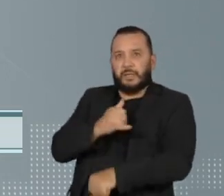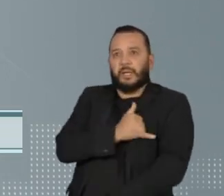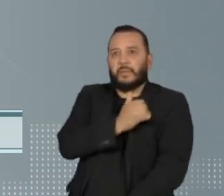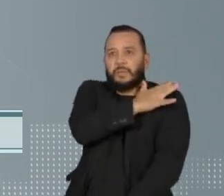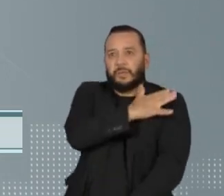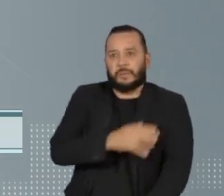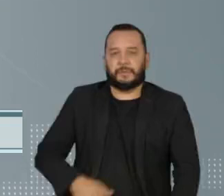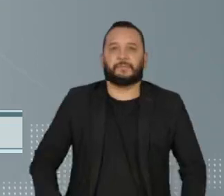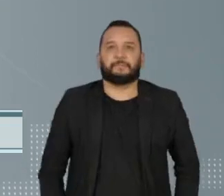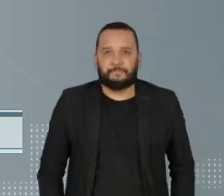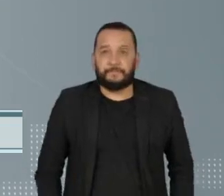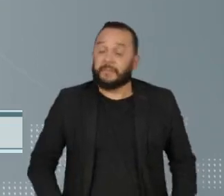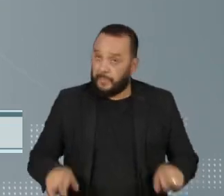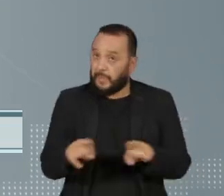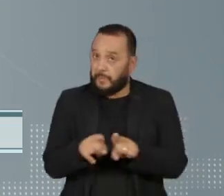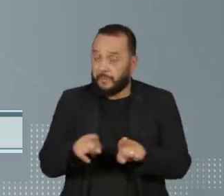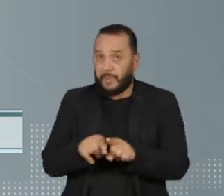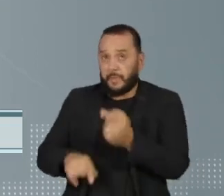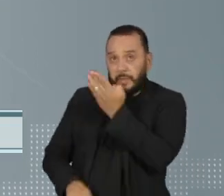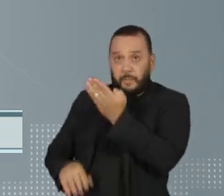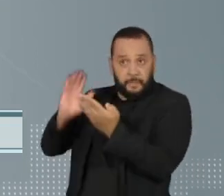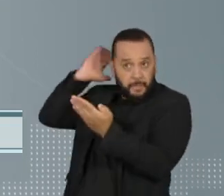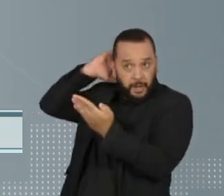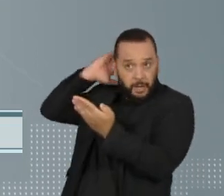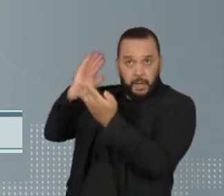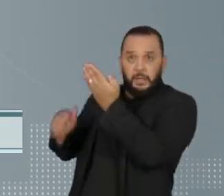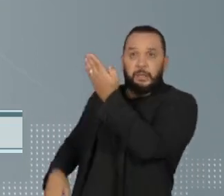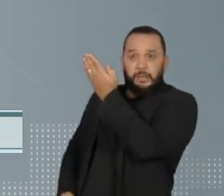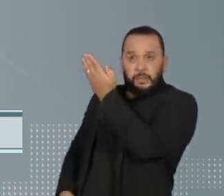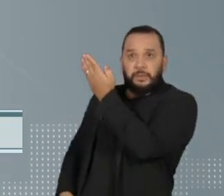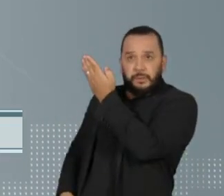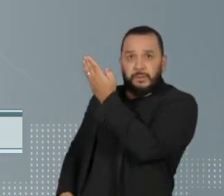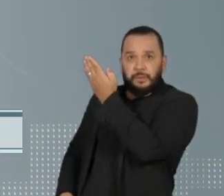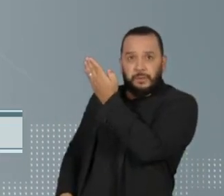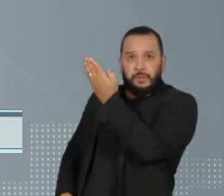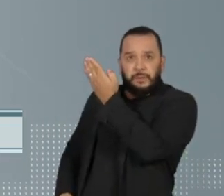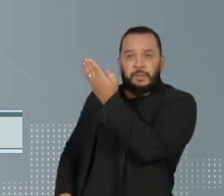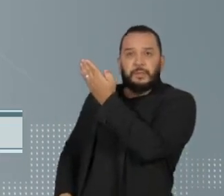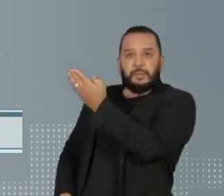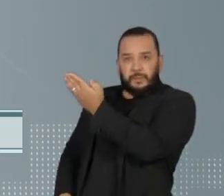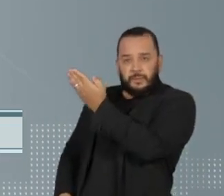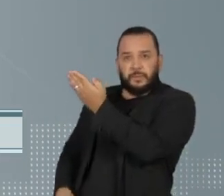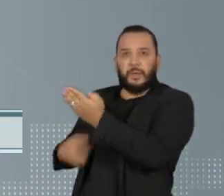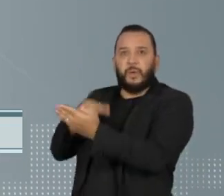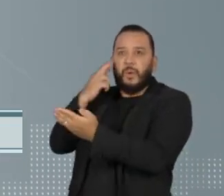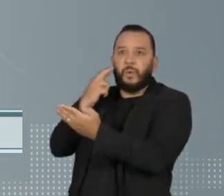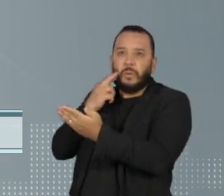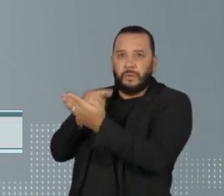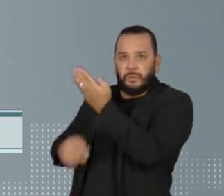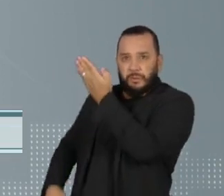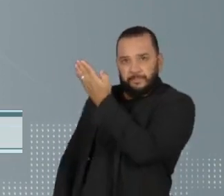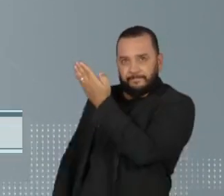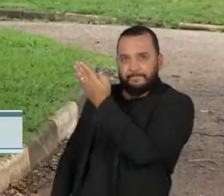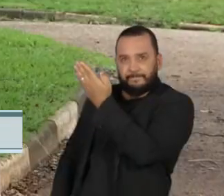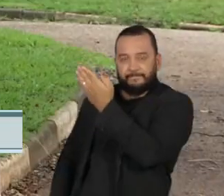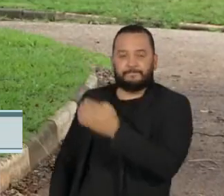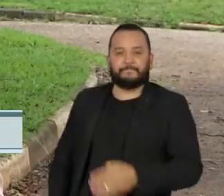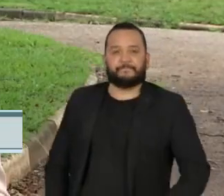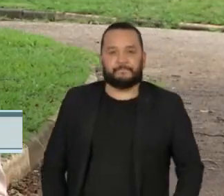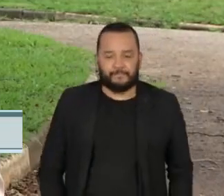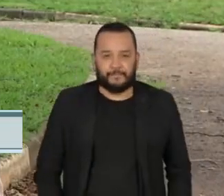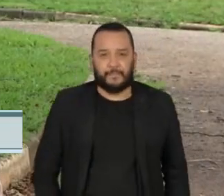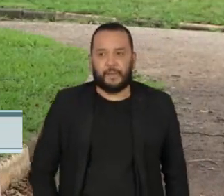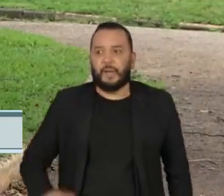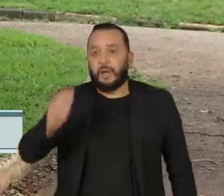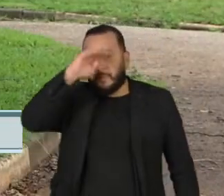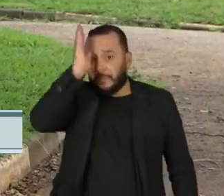em Roraima. Além da Estação Ecológica da Terra do Meio, no Pará e o Parque Nacional Mapinguari, em Rondônia. O